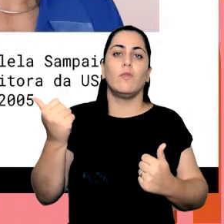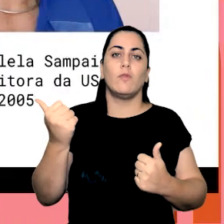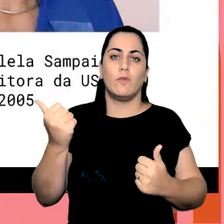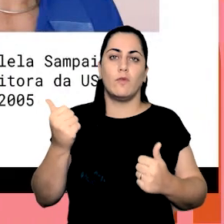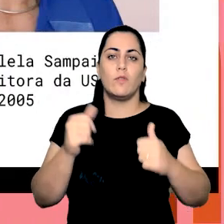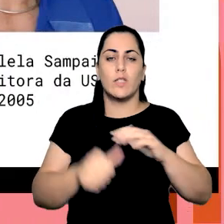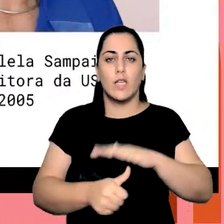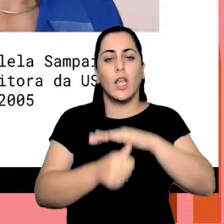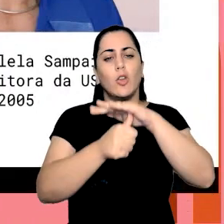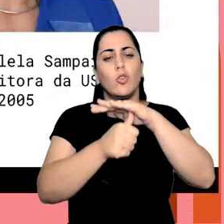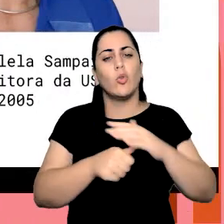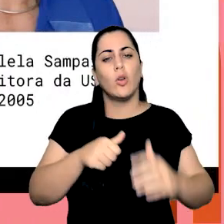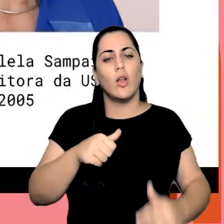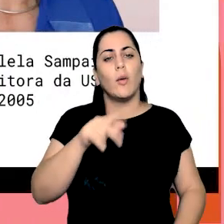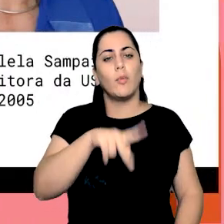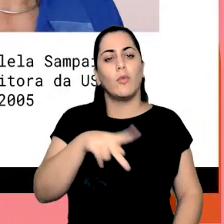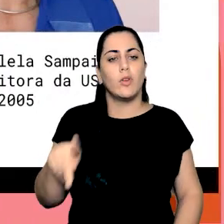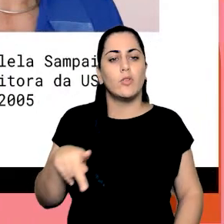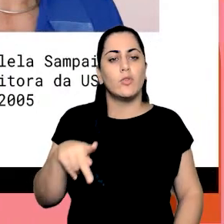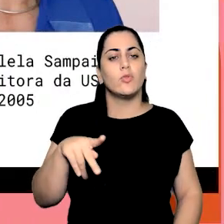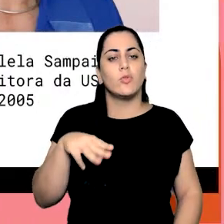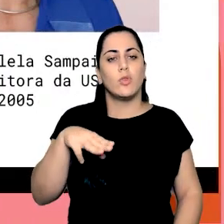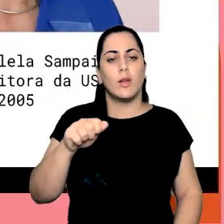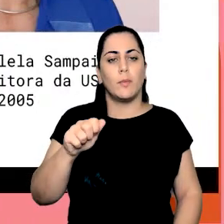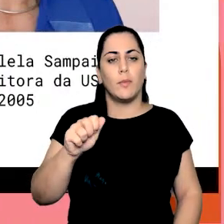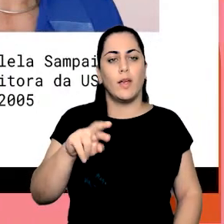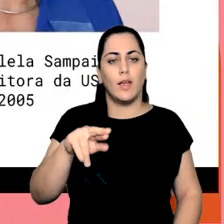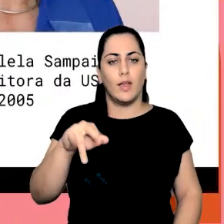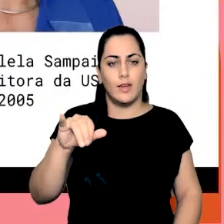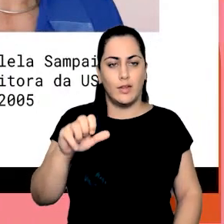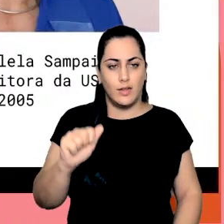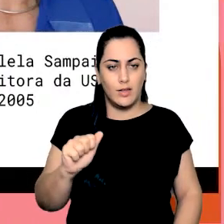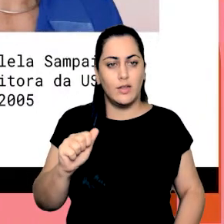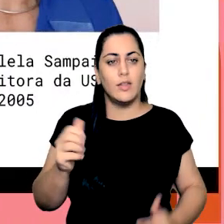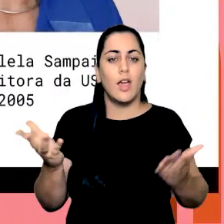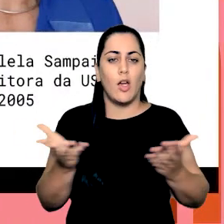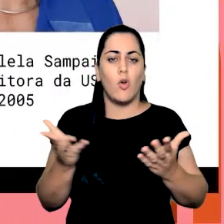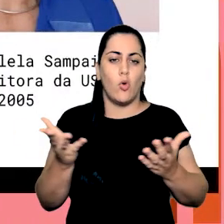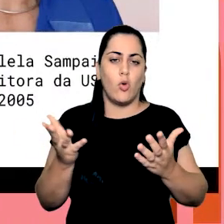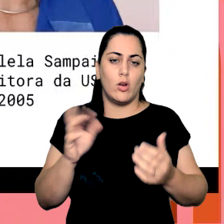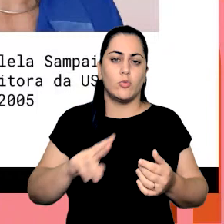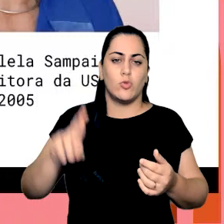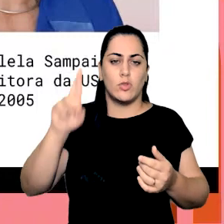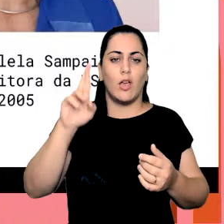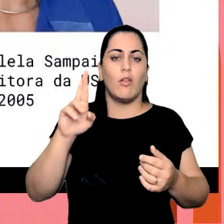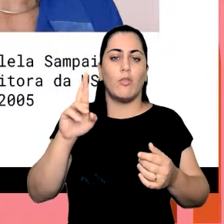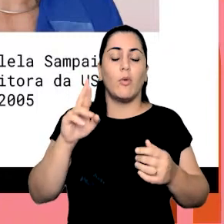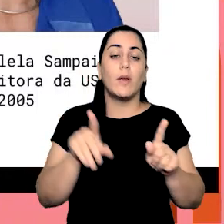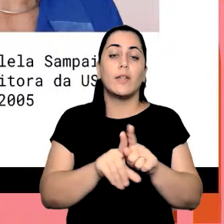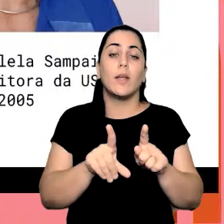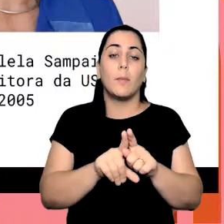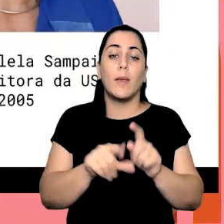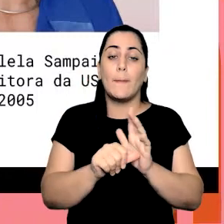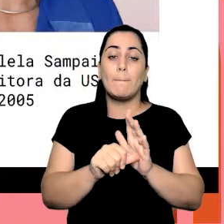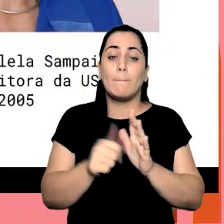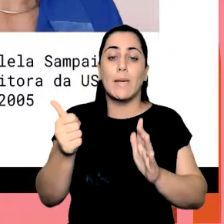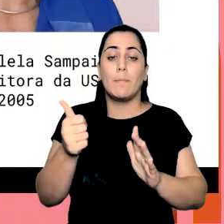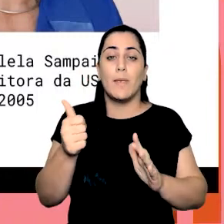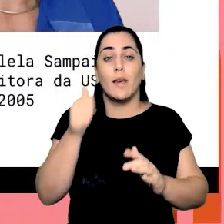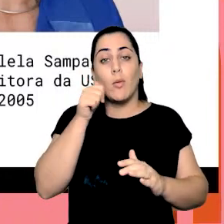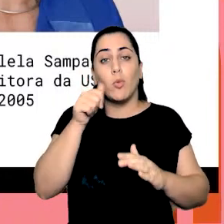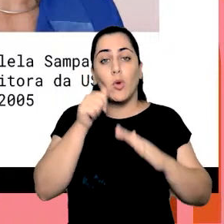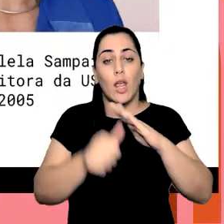Arminda, né, como uma mulher aí ocupando esse cargo de gestão à frente da universidade. Nós tivemos a nossa primeira reitora em